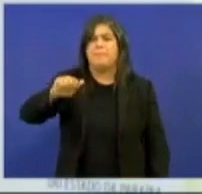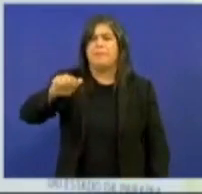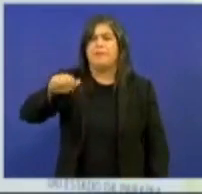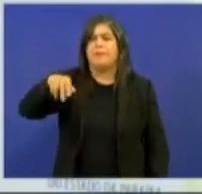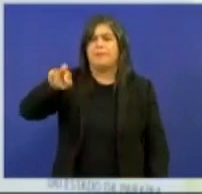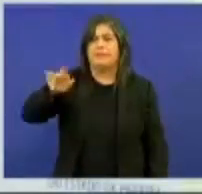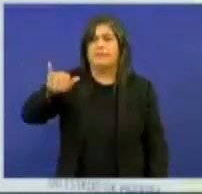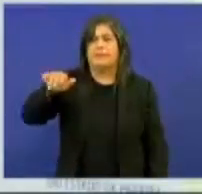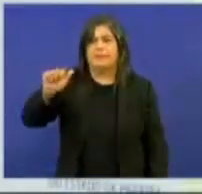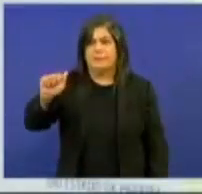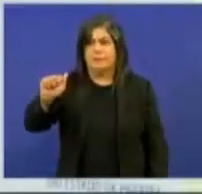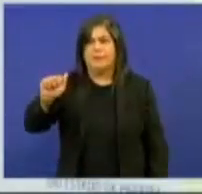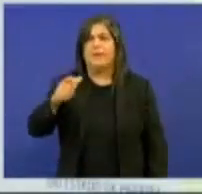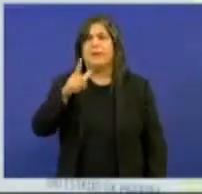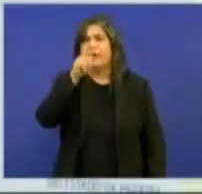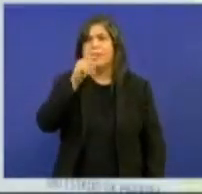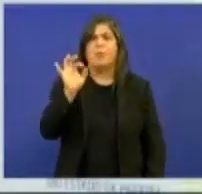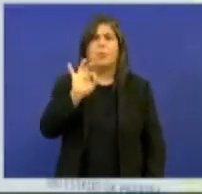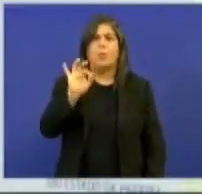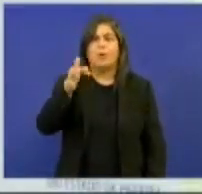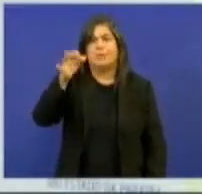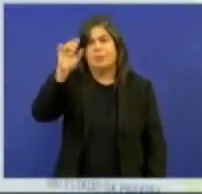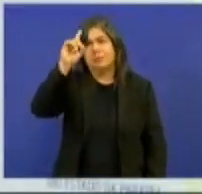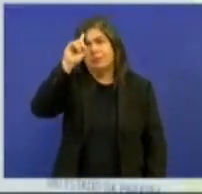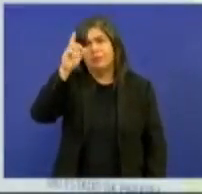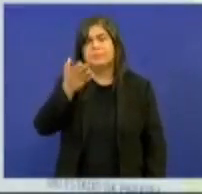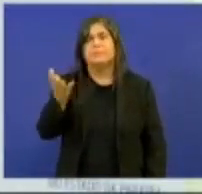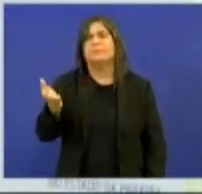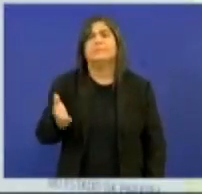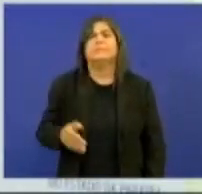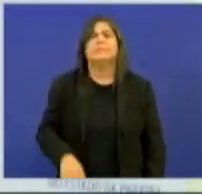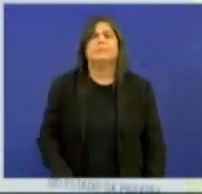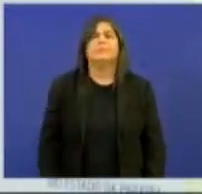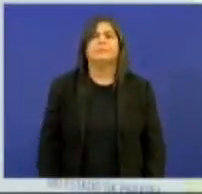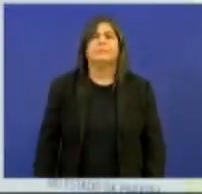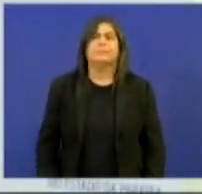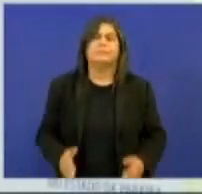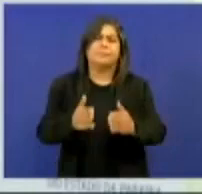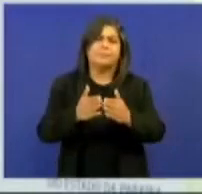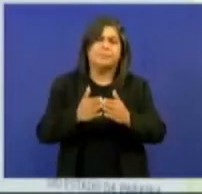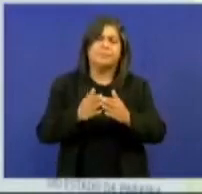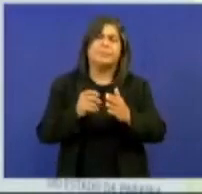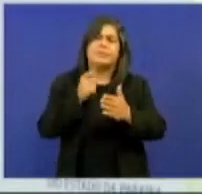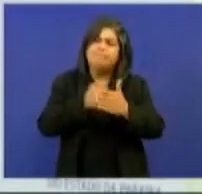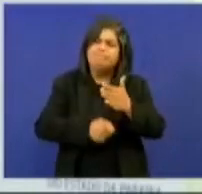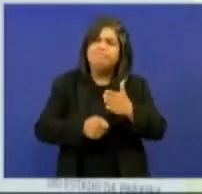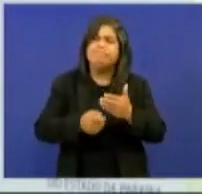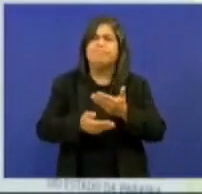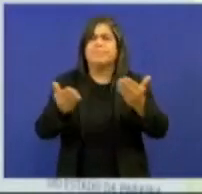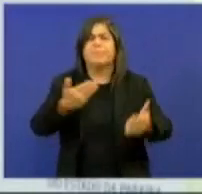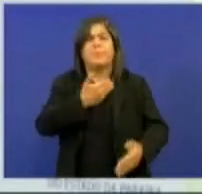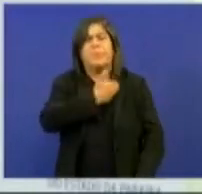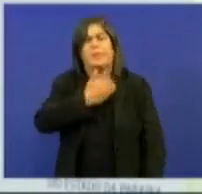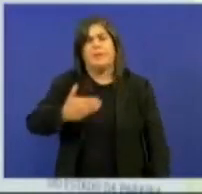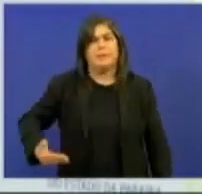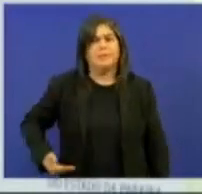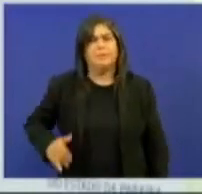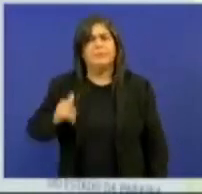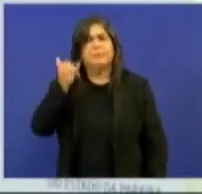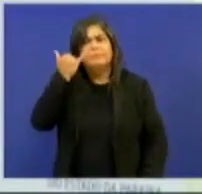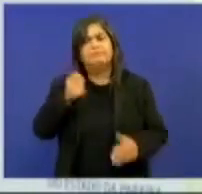está sem água há 10 dias. E aqui cobrar mais uma vez o governador João